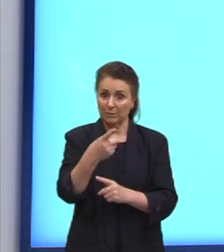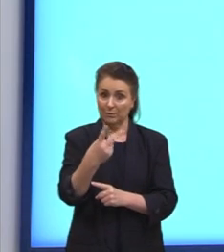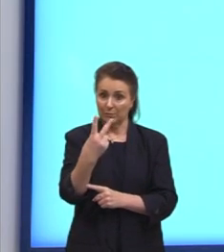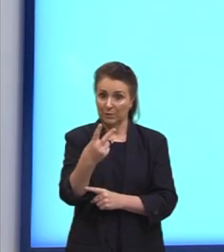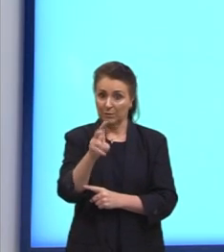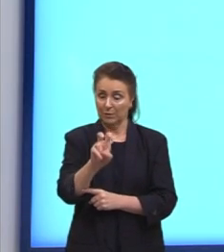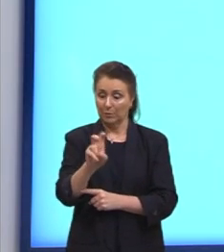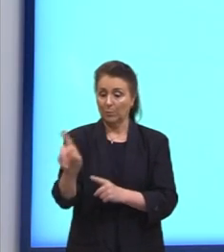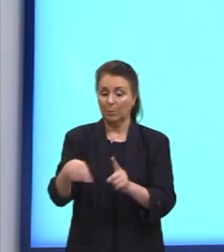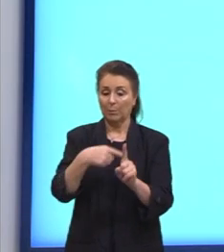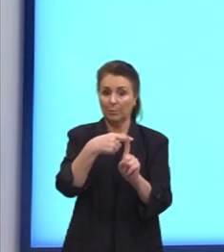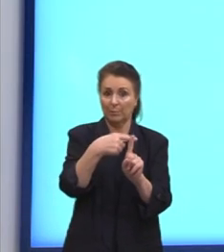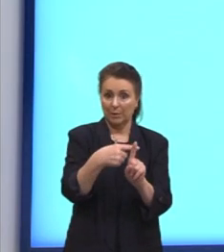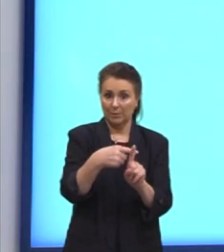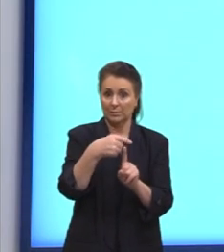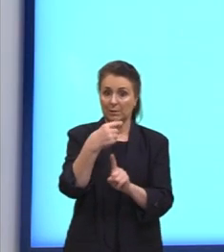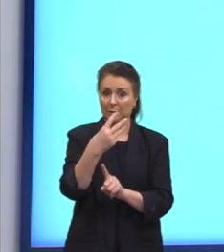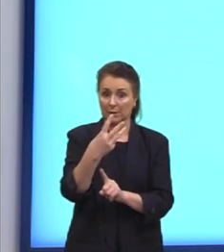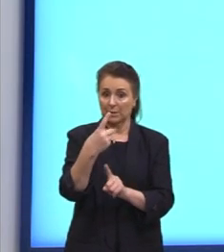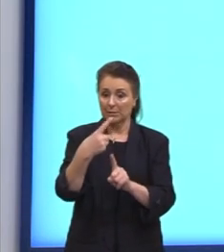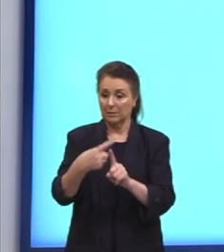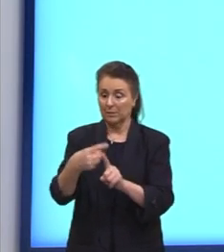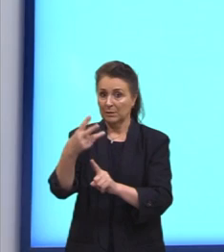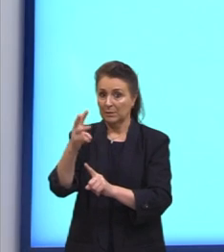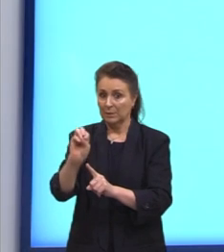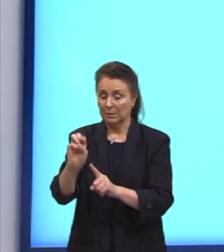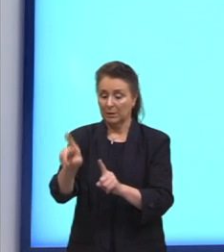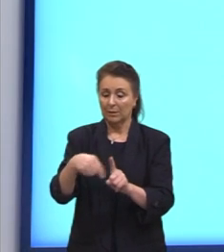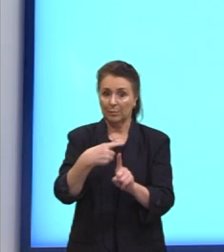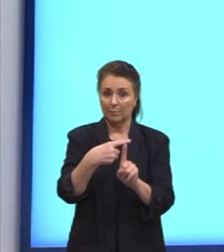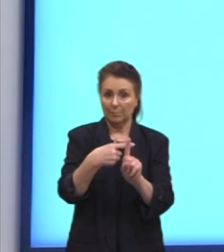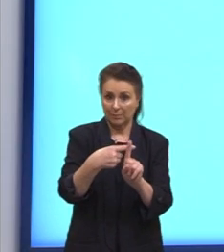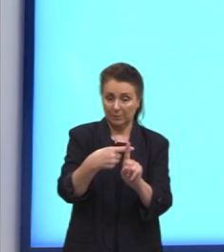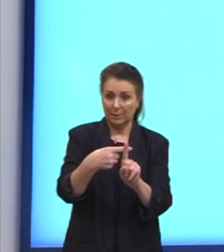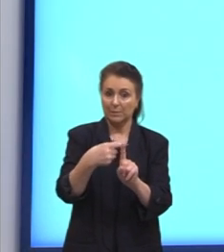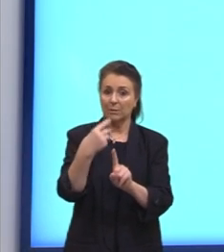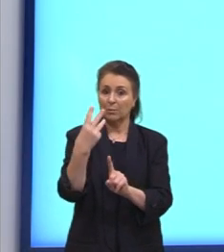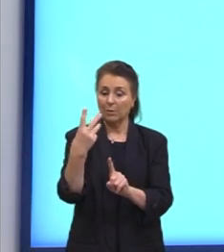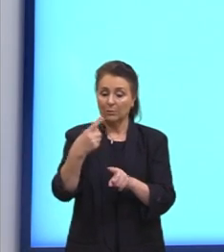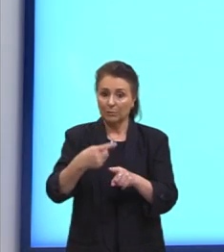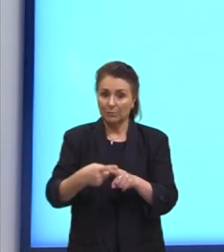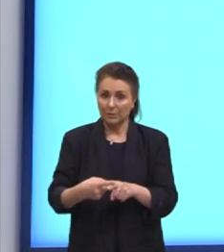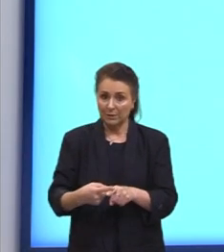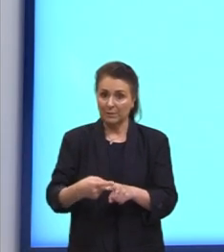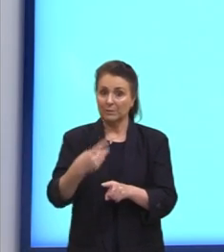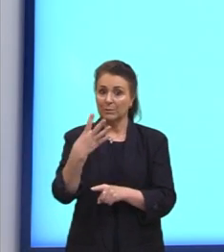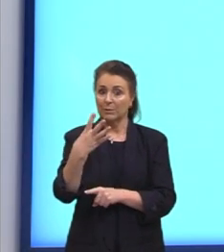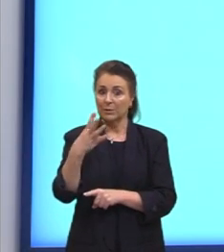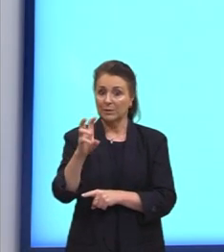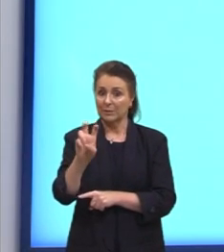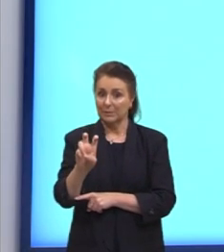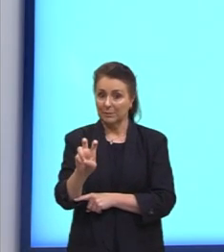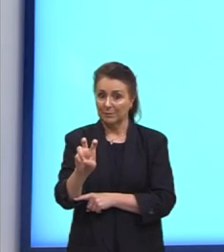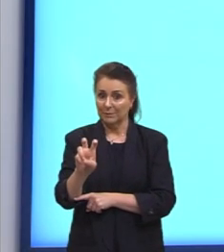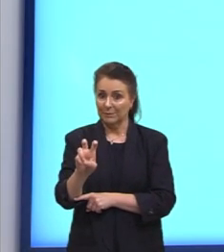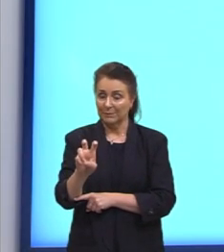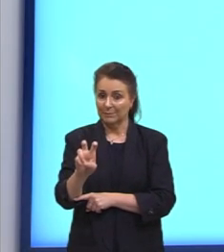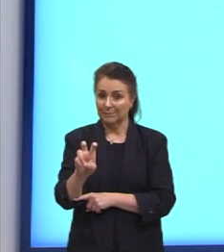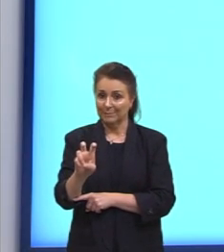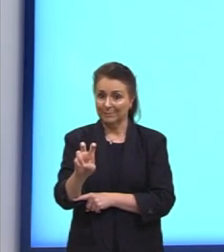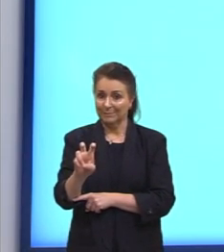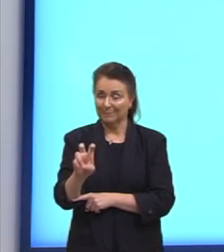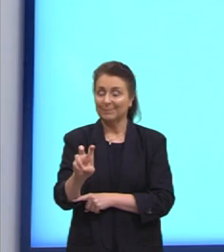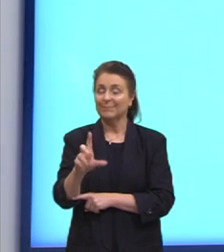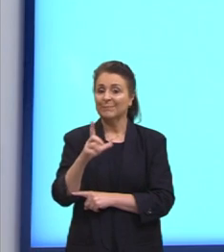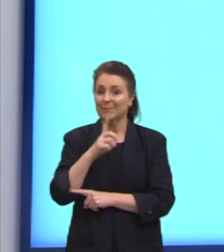mais 3 vezes 30, mais 4 vezes 45. Aqui